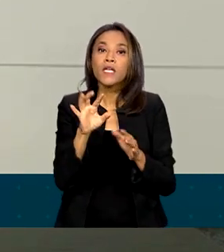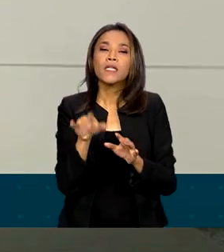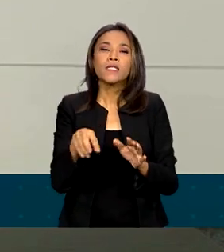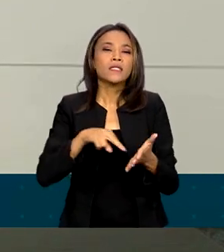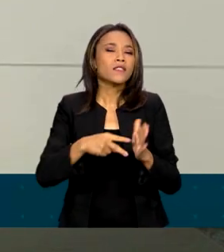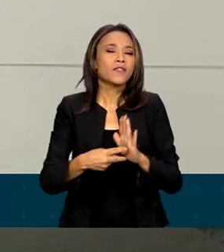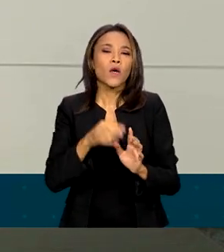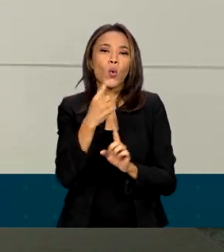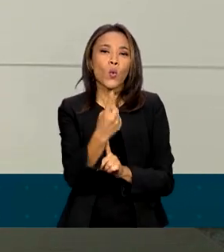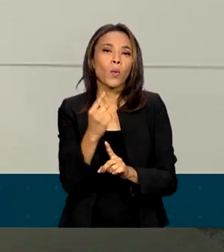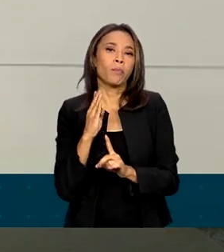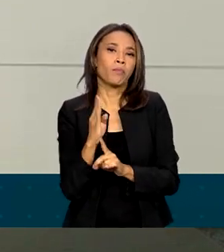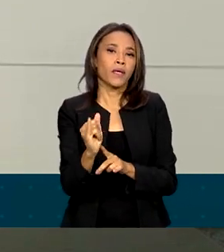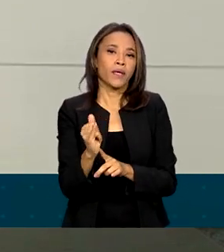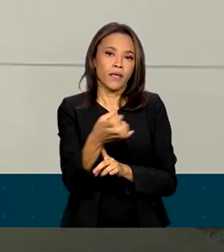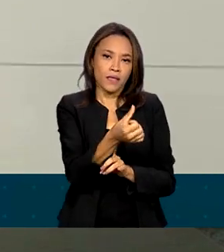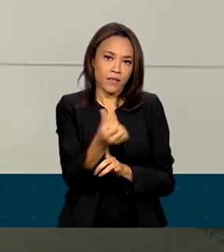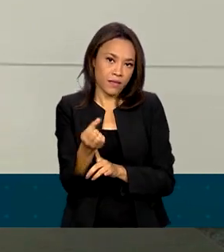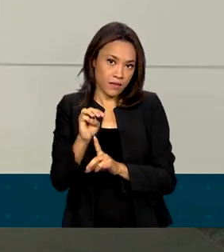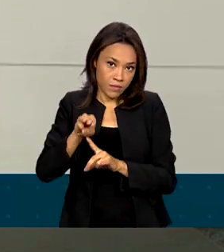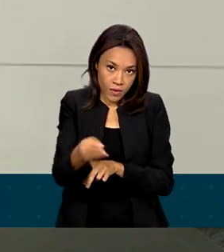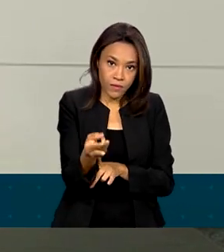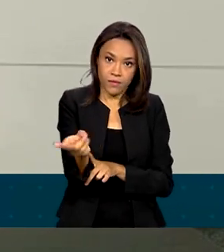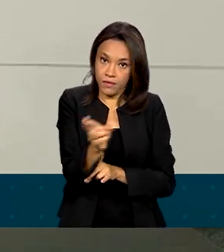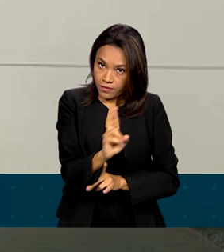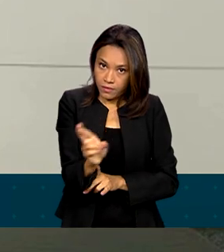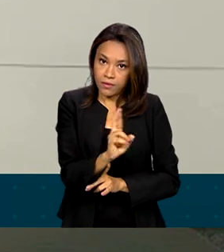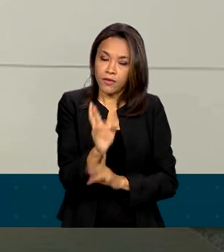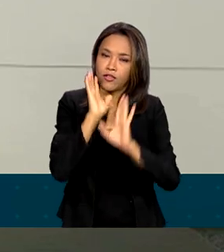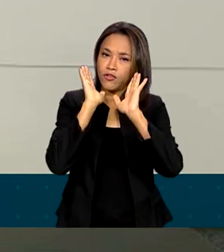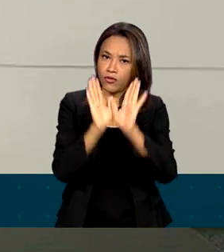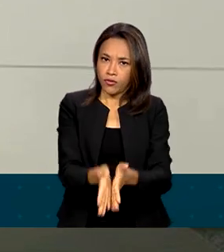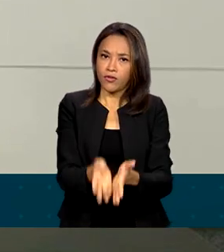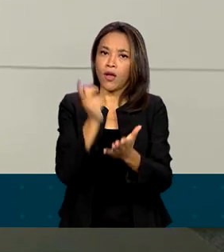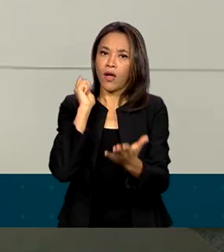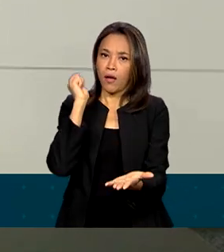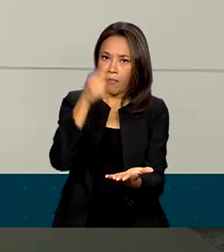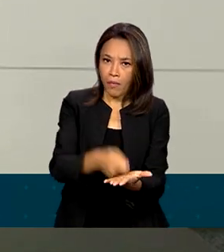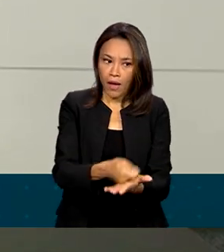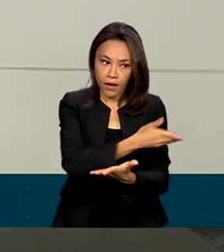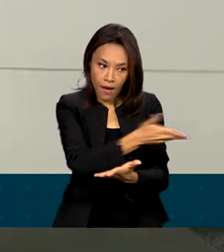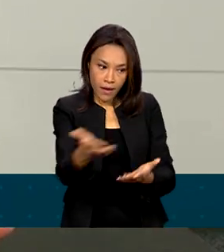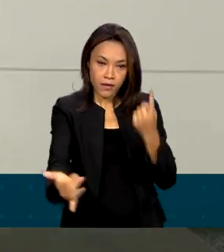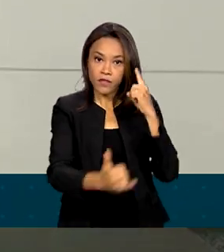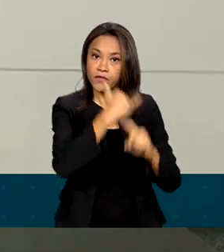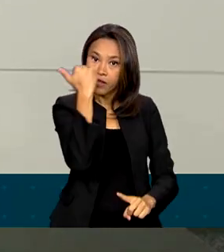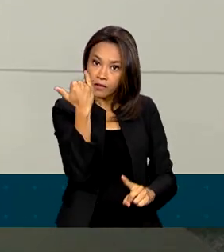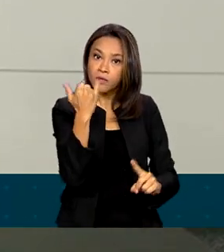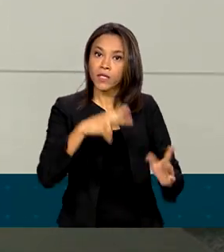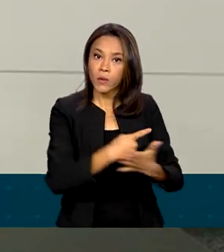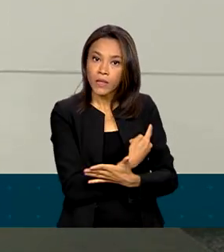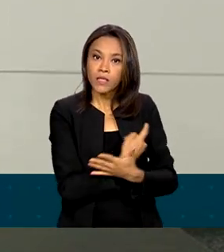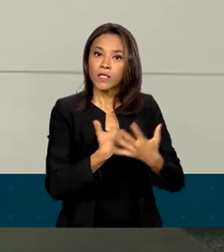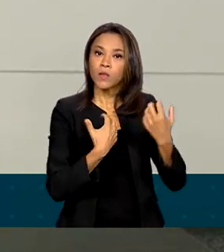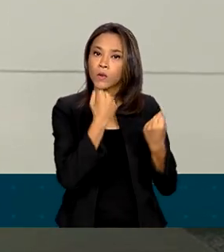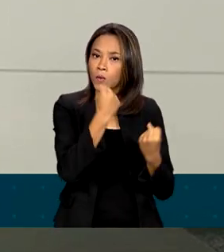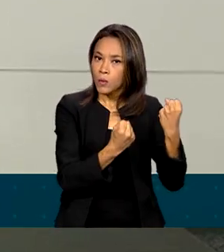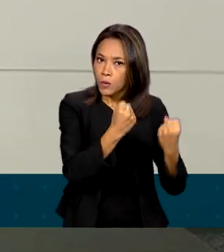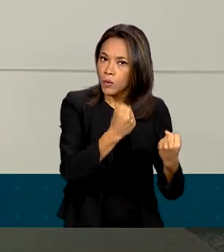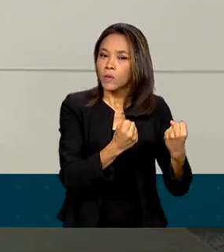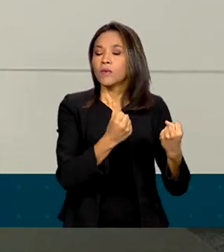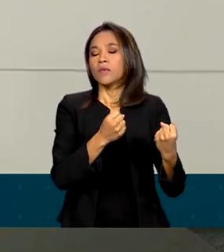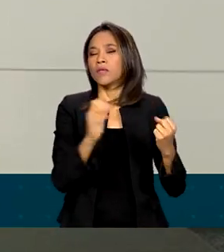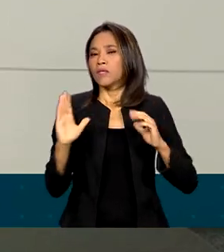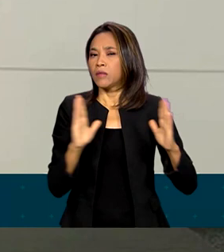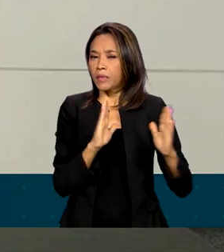,6 bilhão já pagos às vítimas de trânsito ou seus beneficiários só no